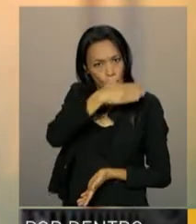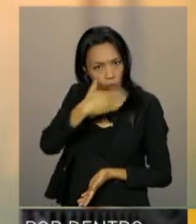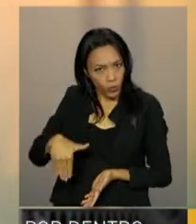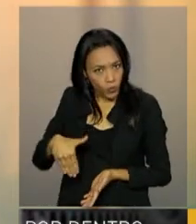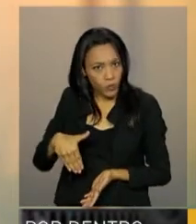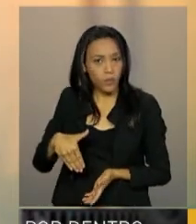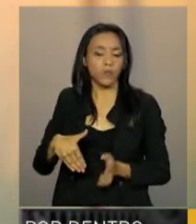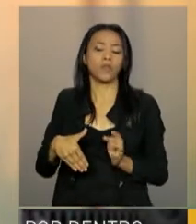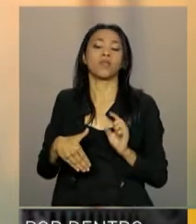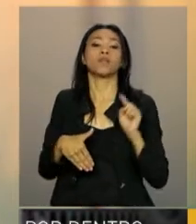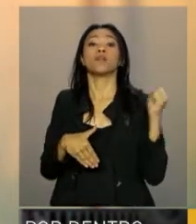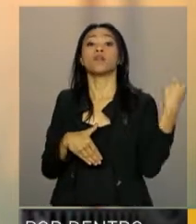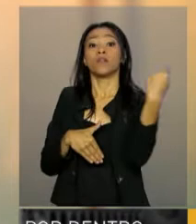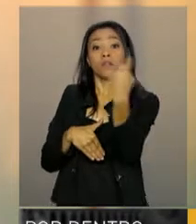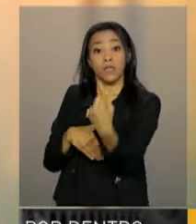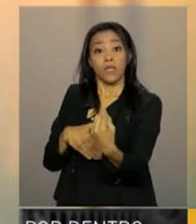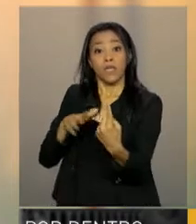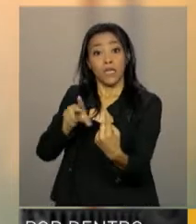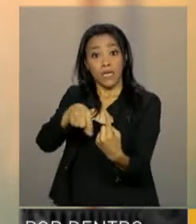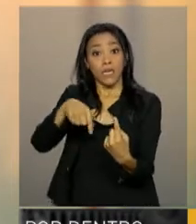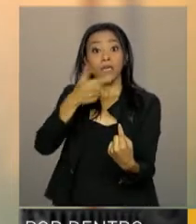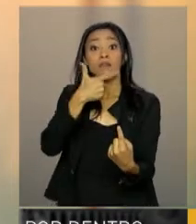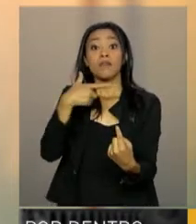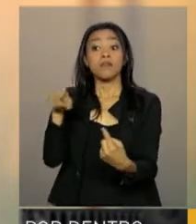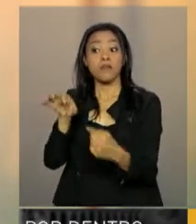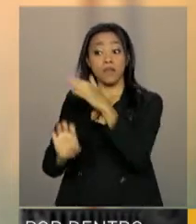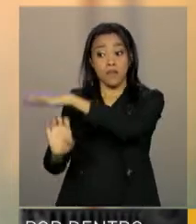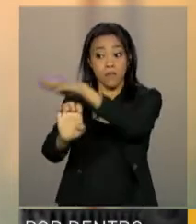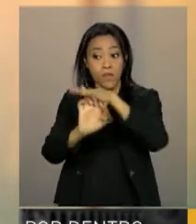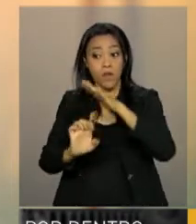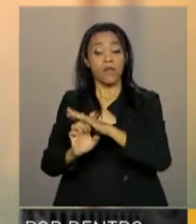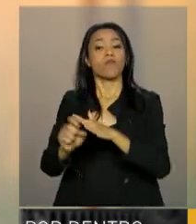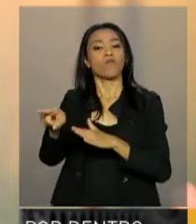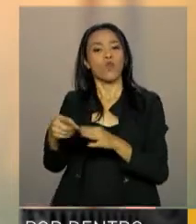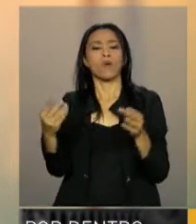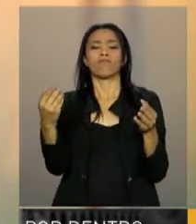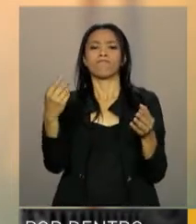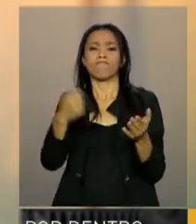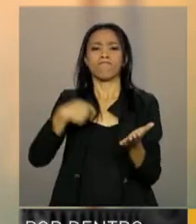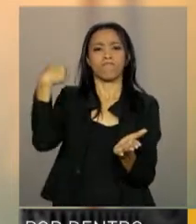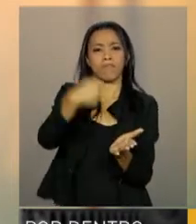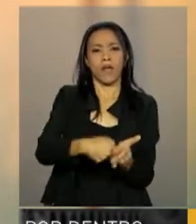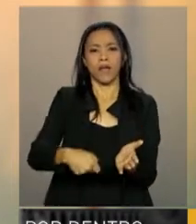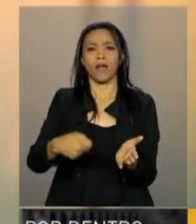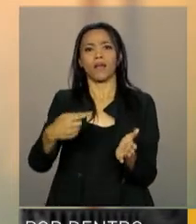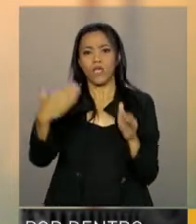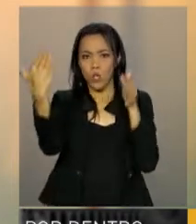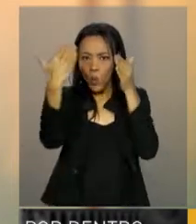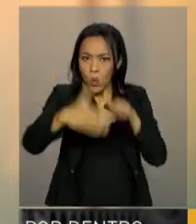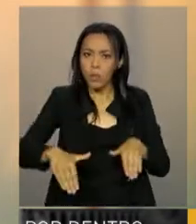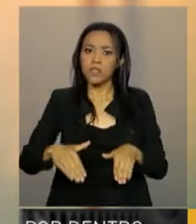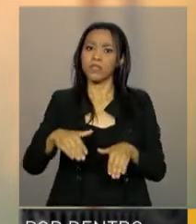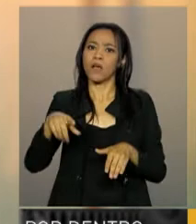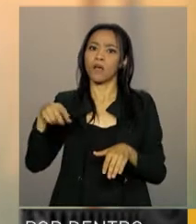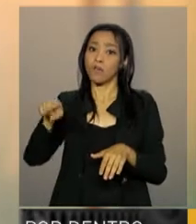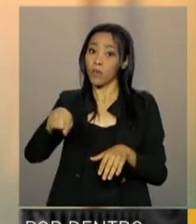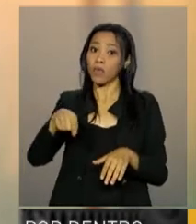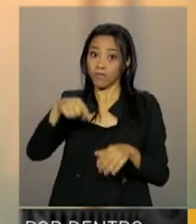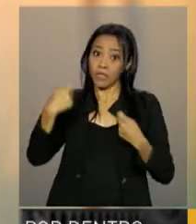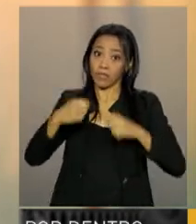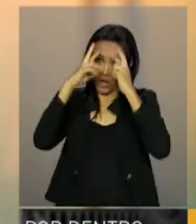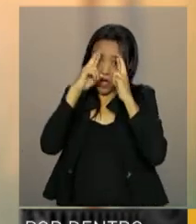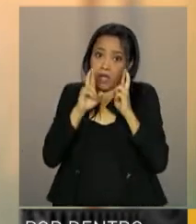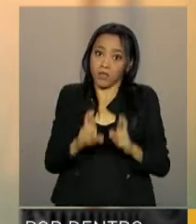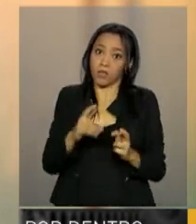impondo ao empregador indenizações que comprometem a fidelidade desse